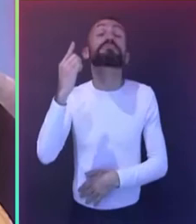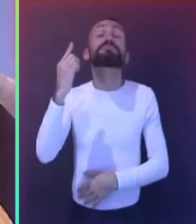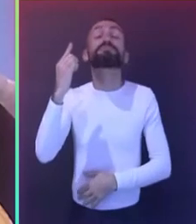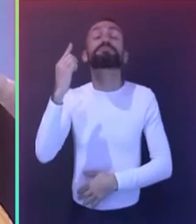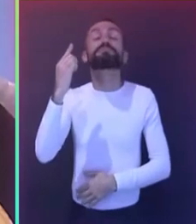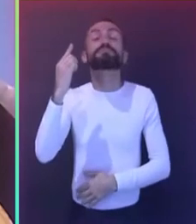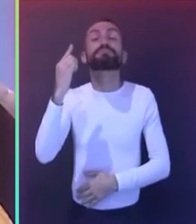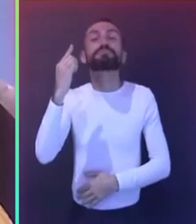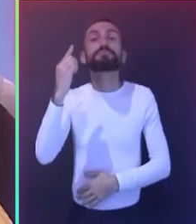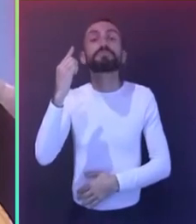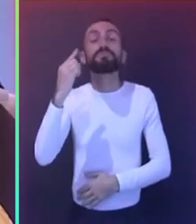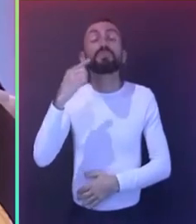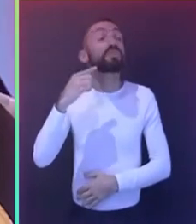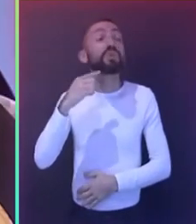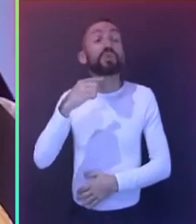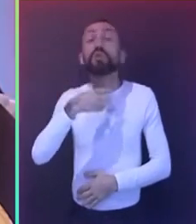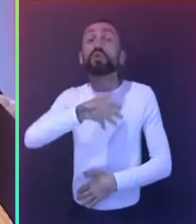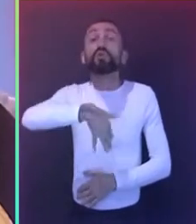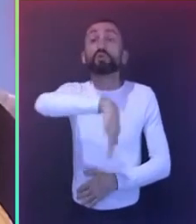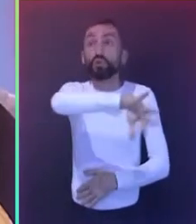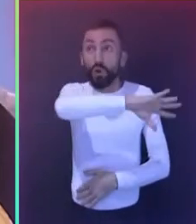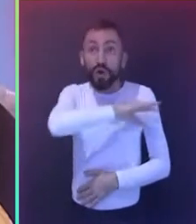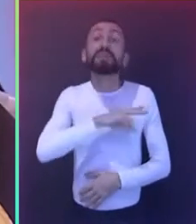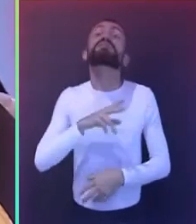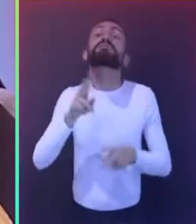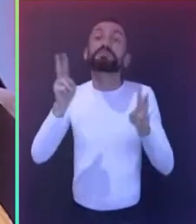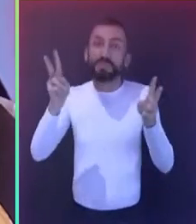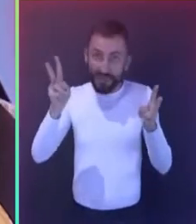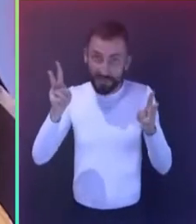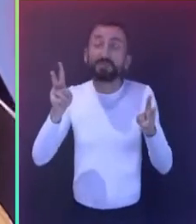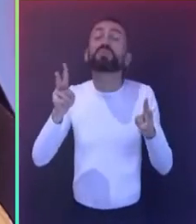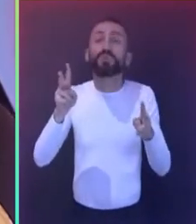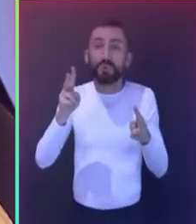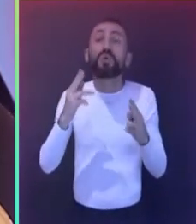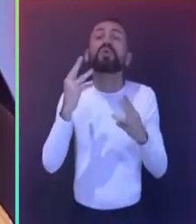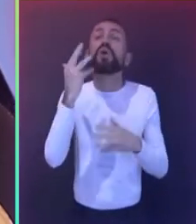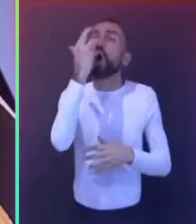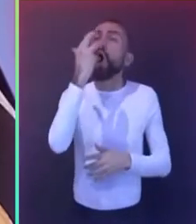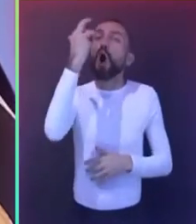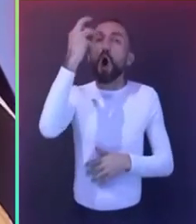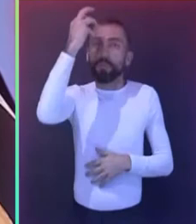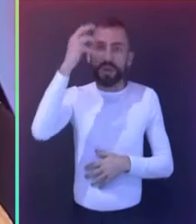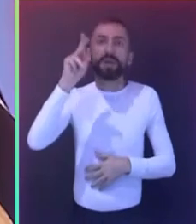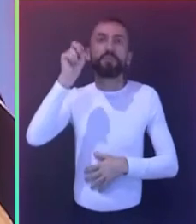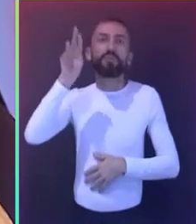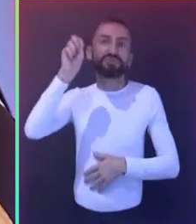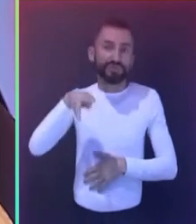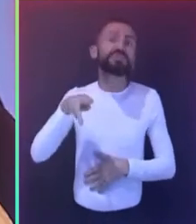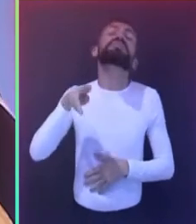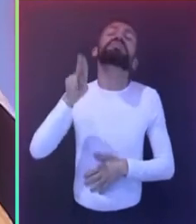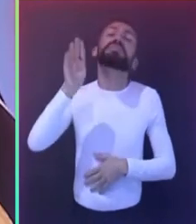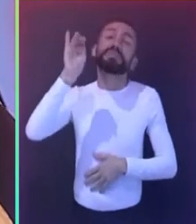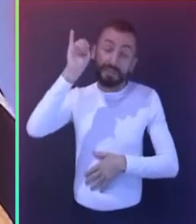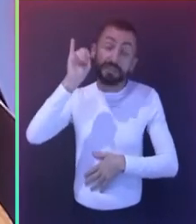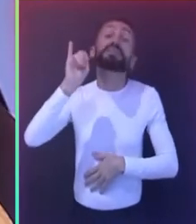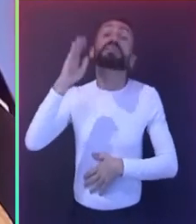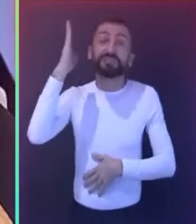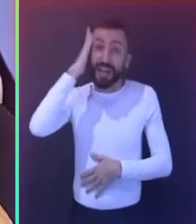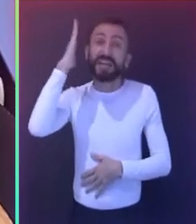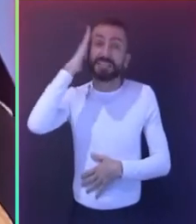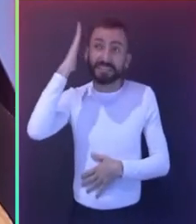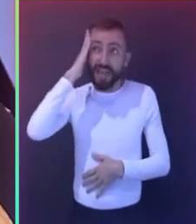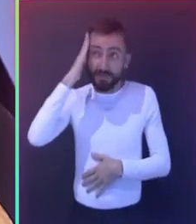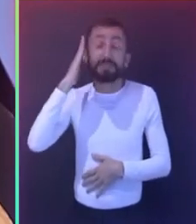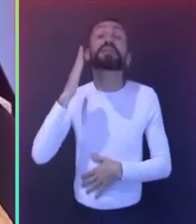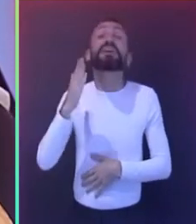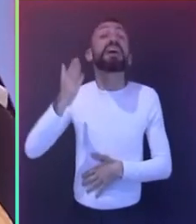entramos, ouvimos Nessun Dorma, da ópera Turandô de Puccini, deveríamos prever o caráter